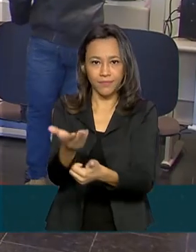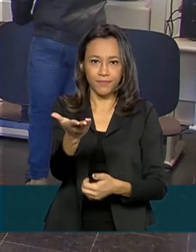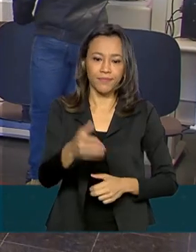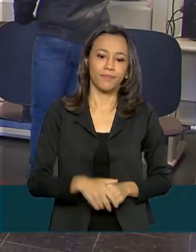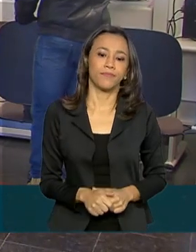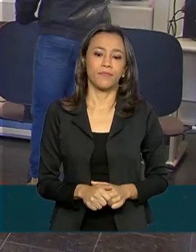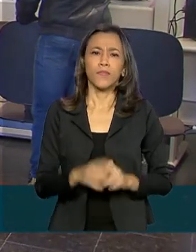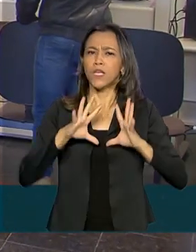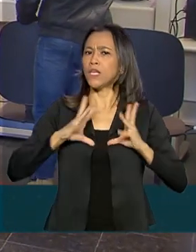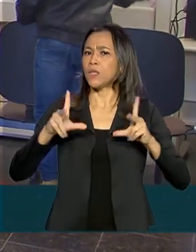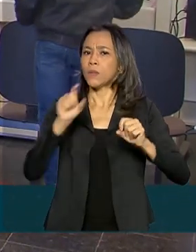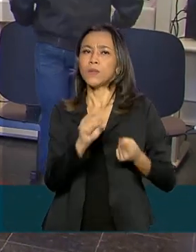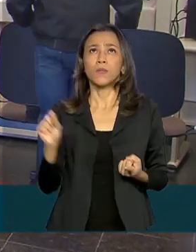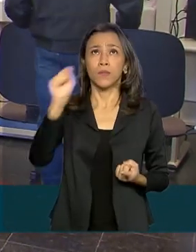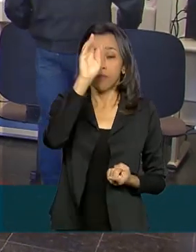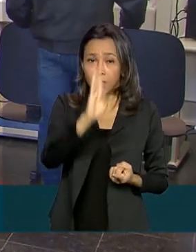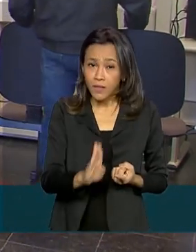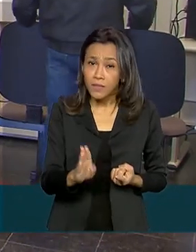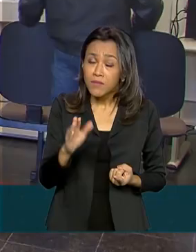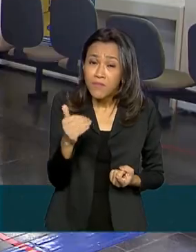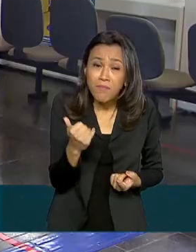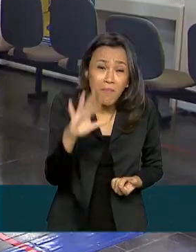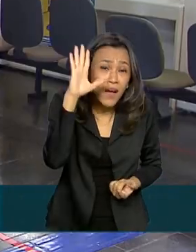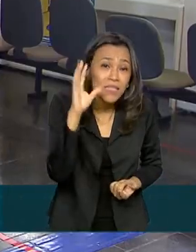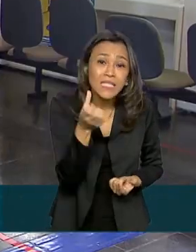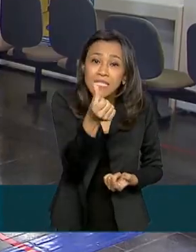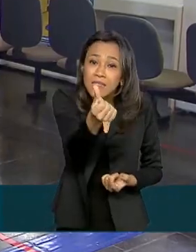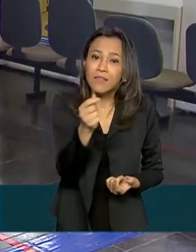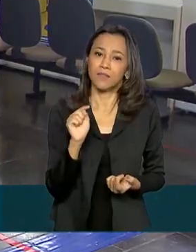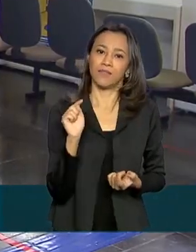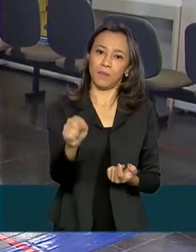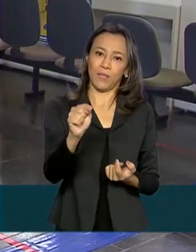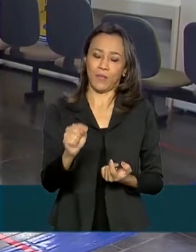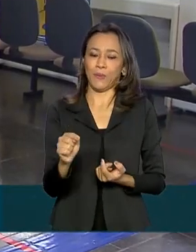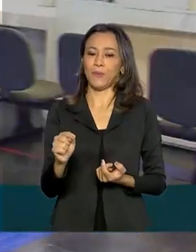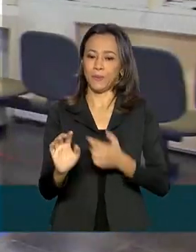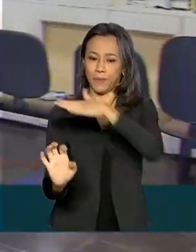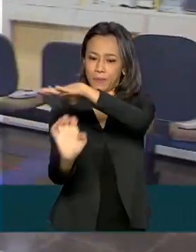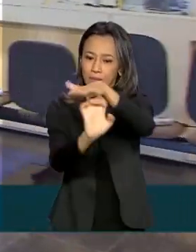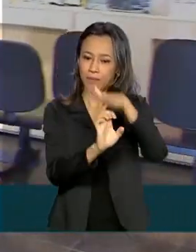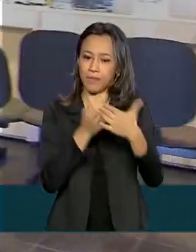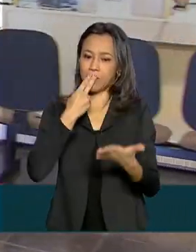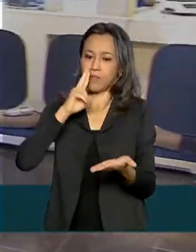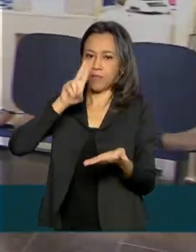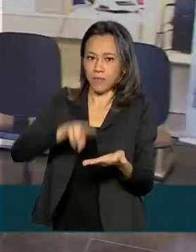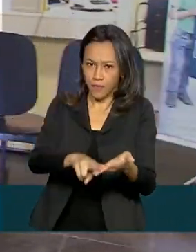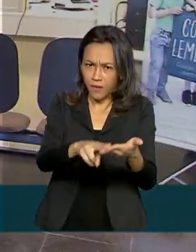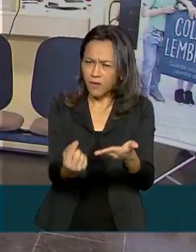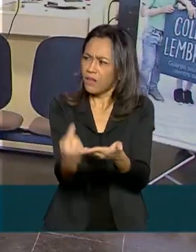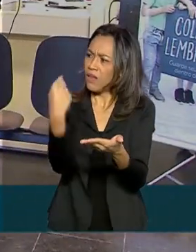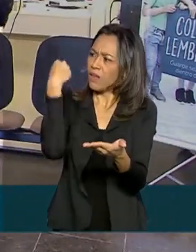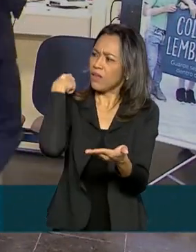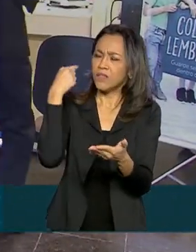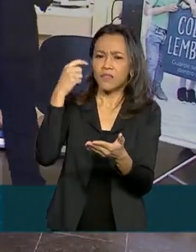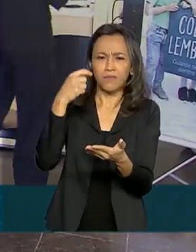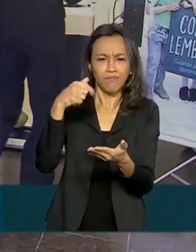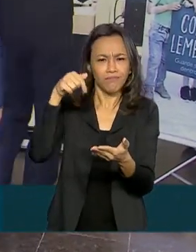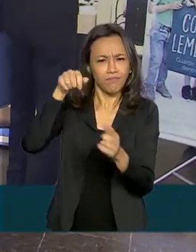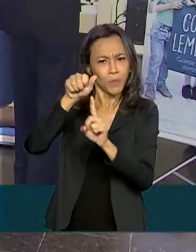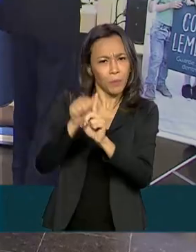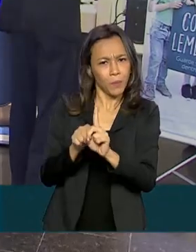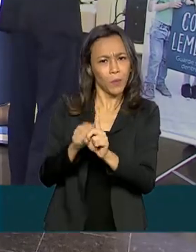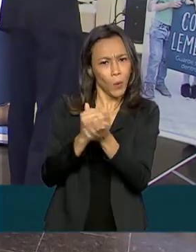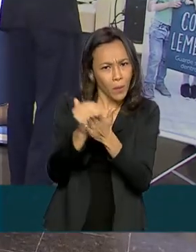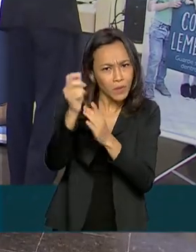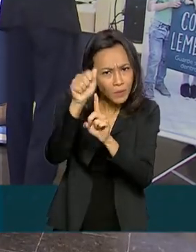Em todo o país, são mais de 6 mil agências dos Correios. E desde o início deste mês, elas se